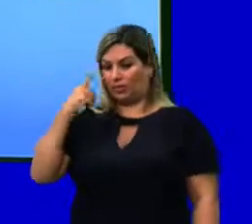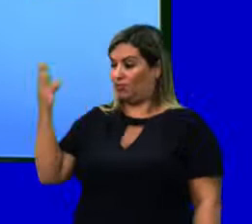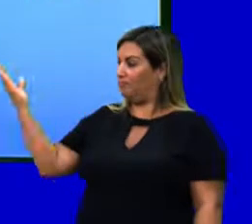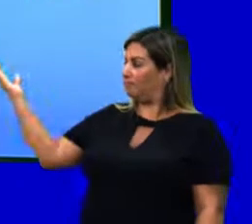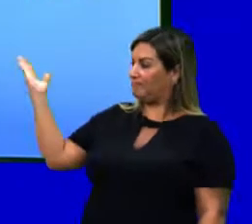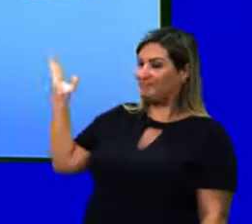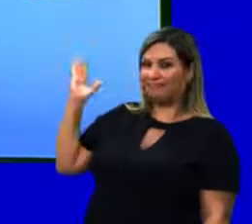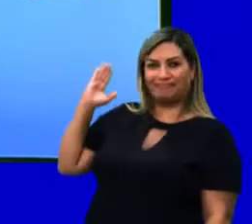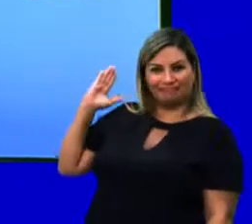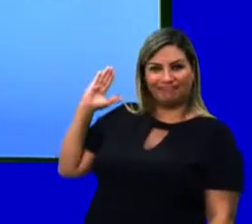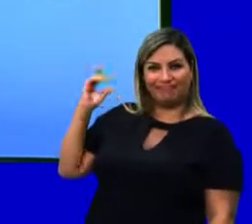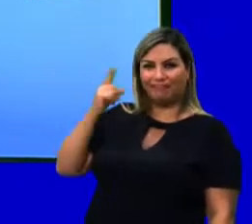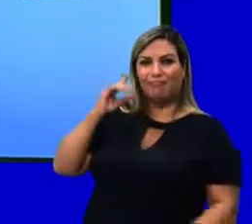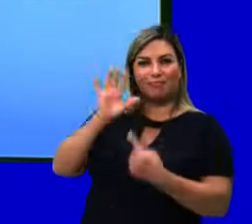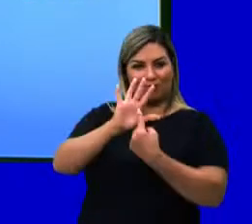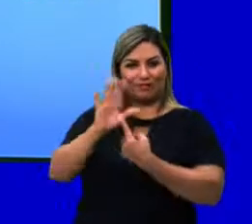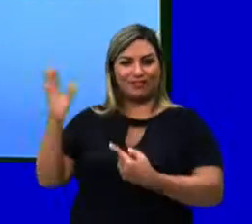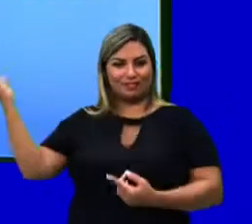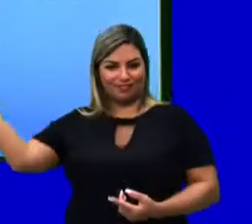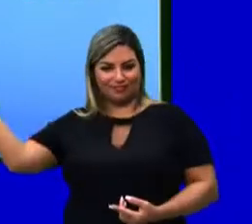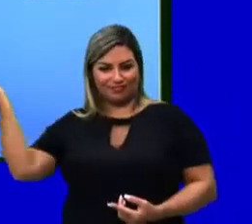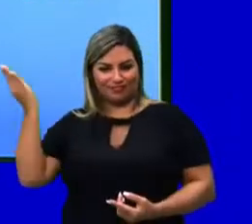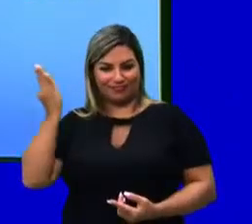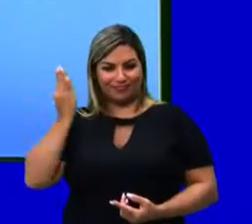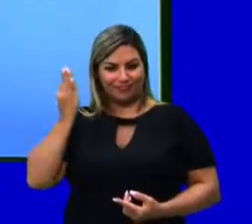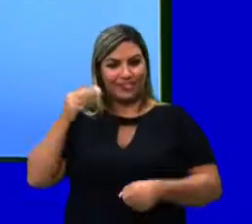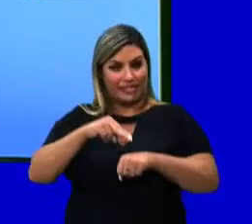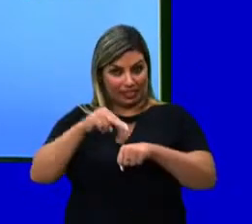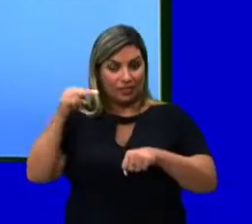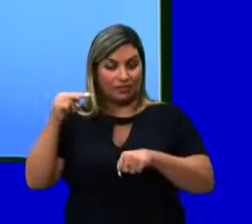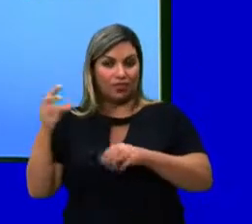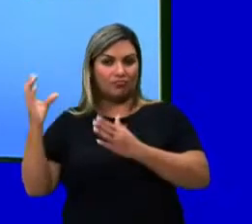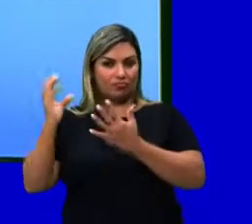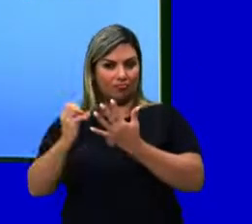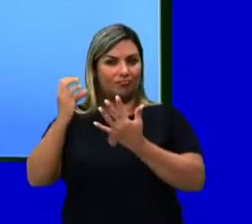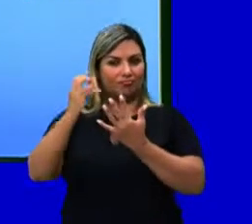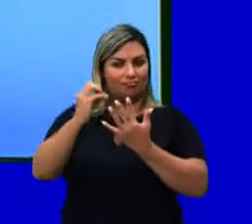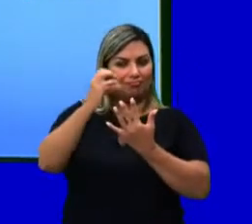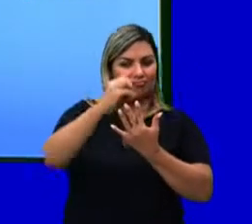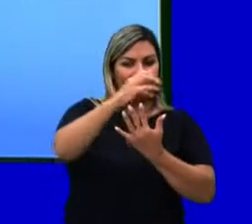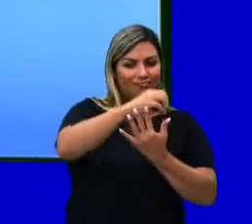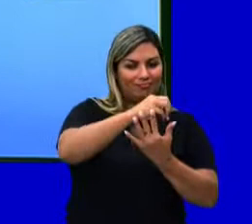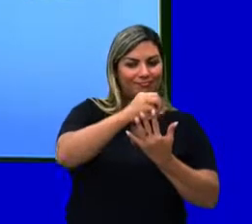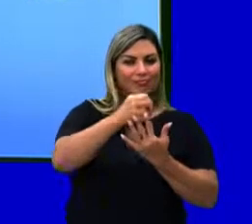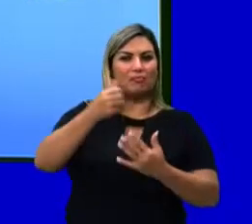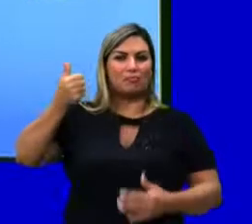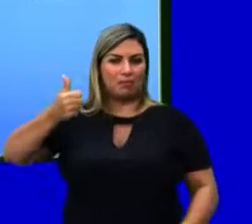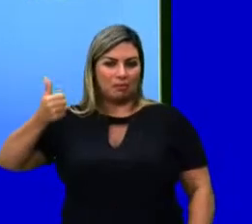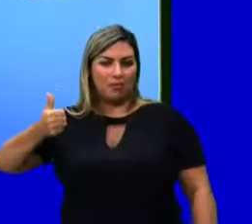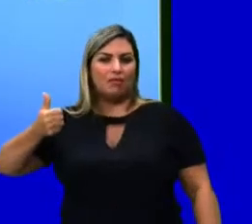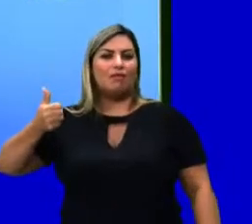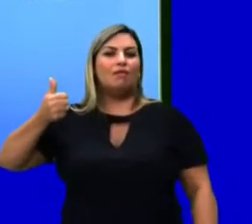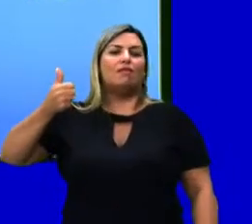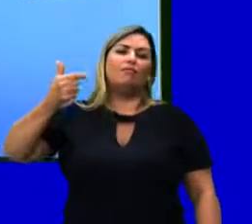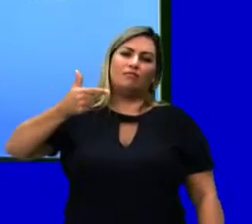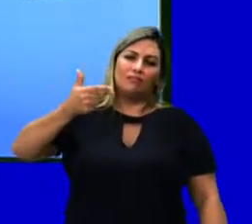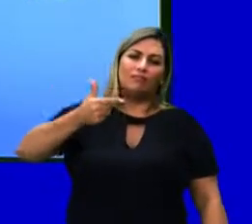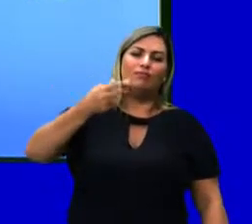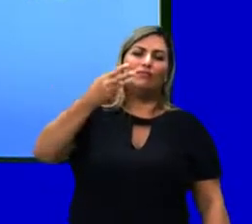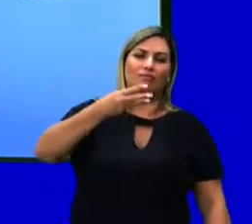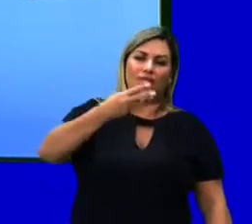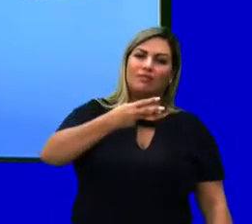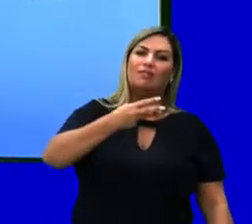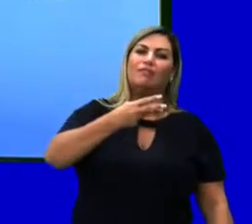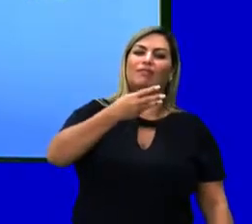só para ilustrar, mostrando os níveis tróficos, produtor, consumidor primário, consumidor secundário,